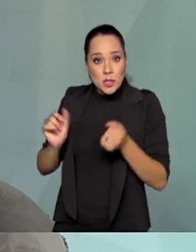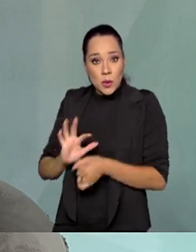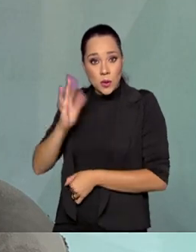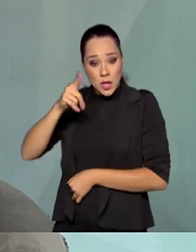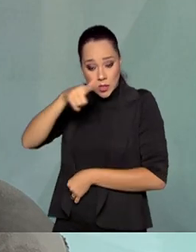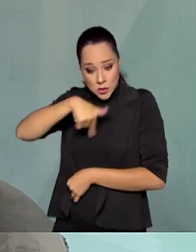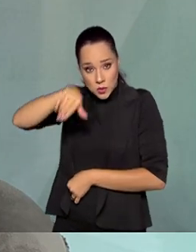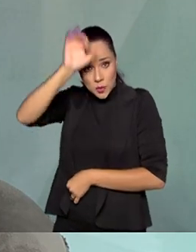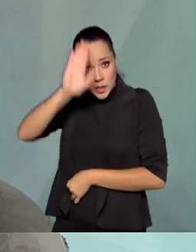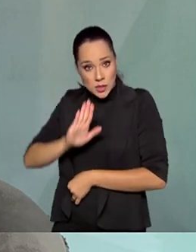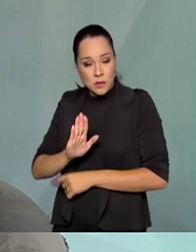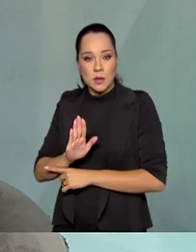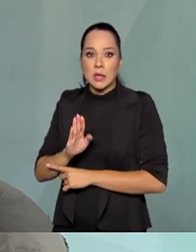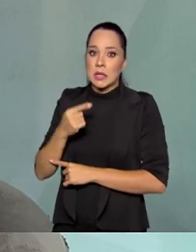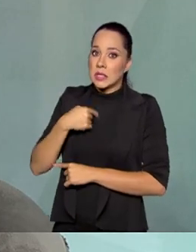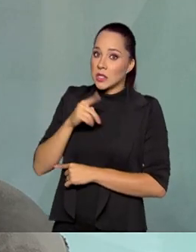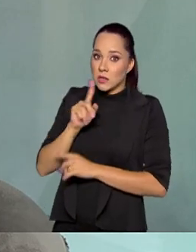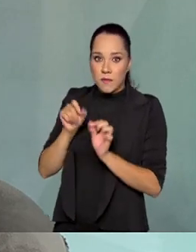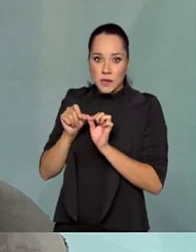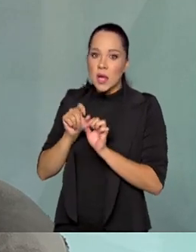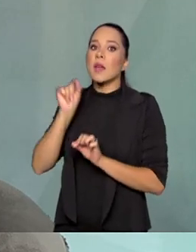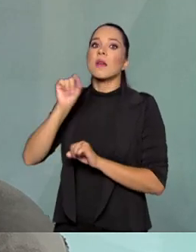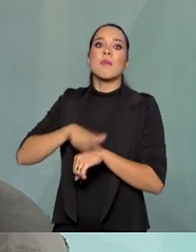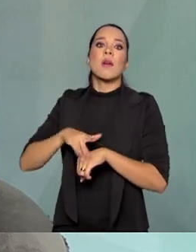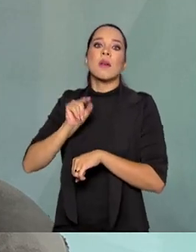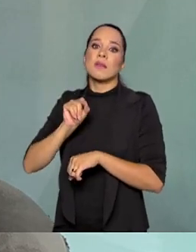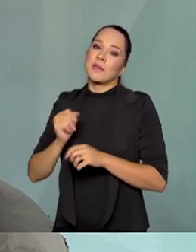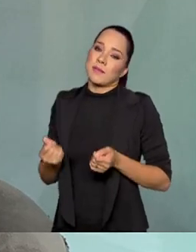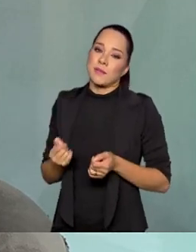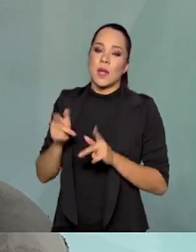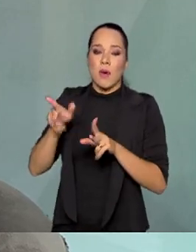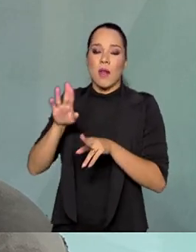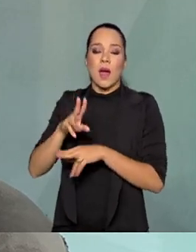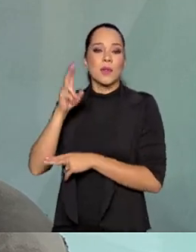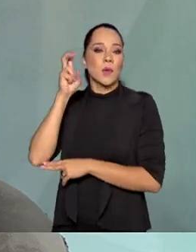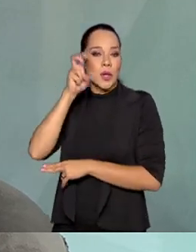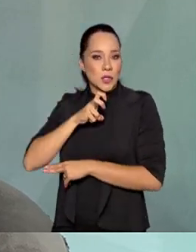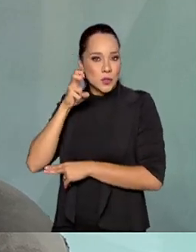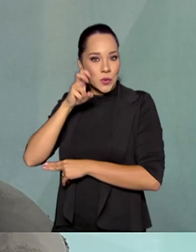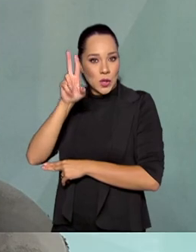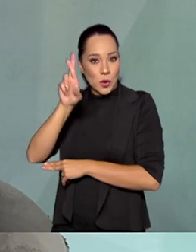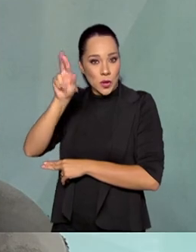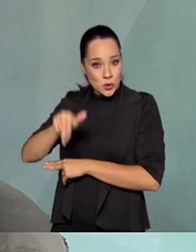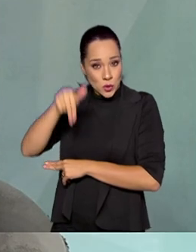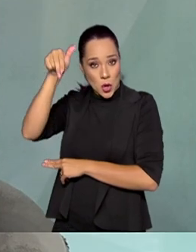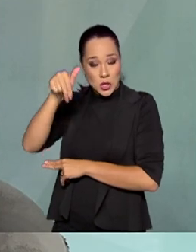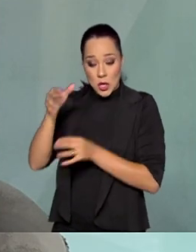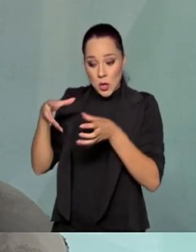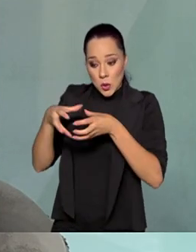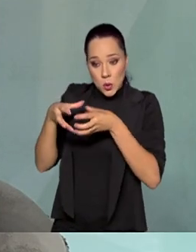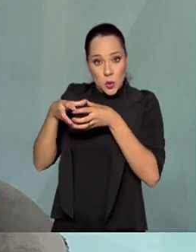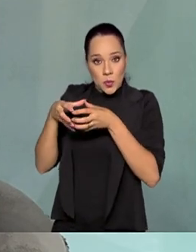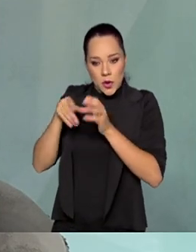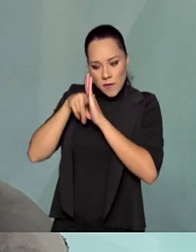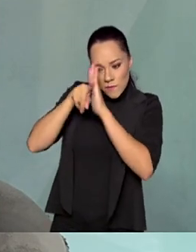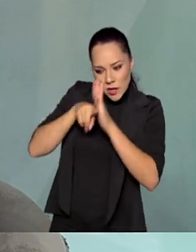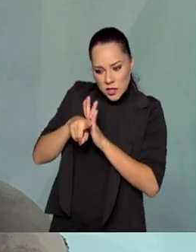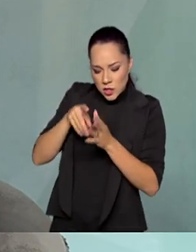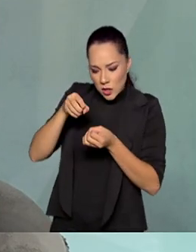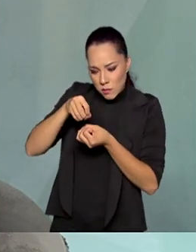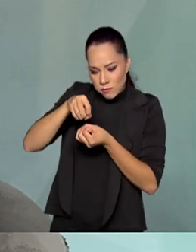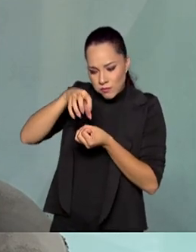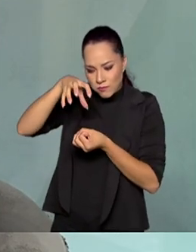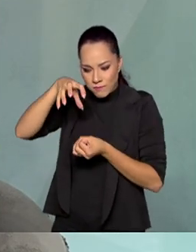território. Se nós não fizermos, ninguém vai fazer por nós. Lá no Rio Grande do Norte, por exemplo, tem uma equipe que investiga muito a questão das bolhas